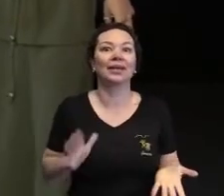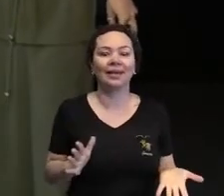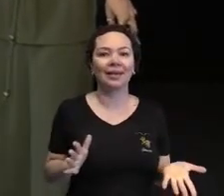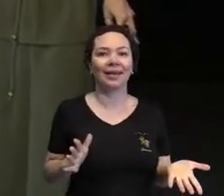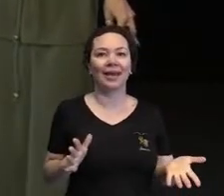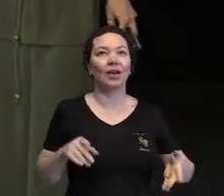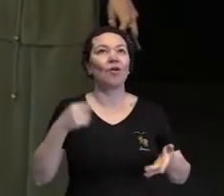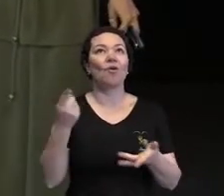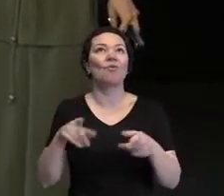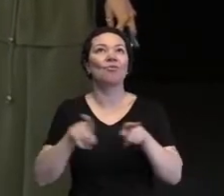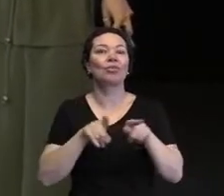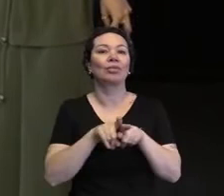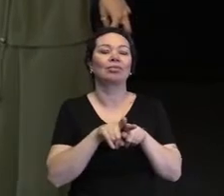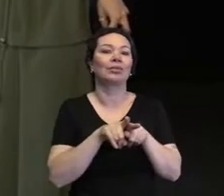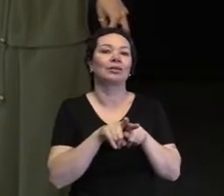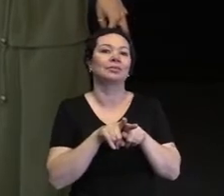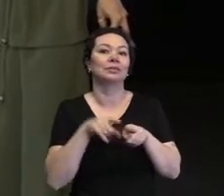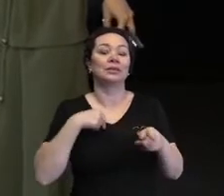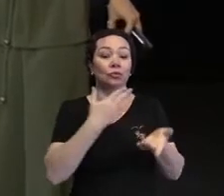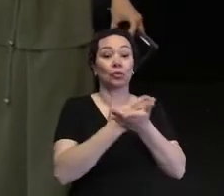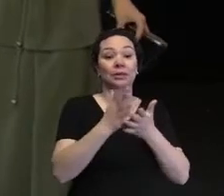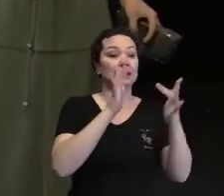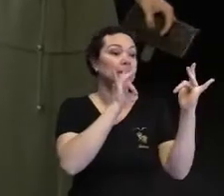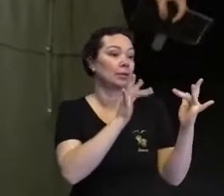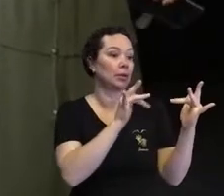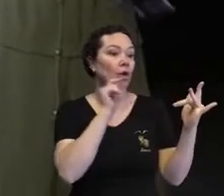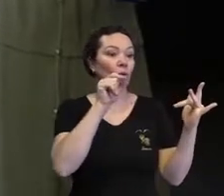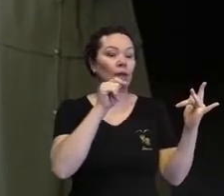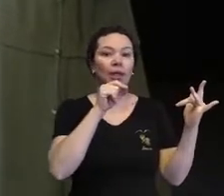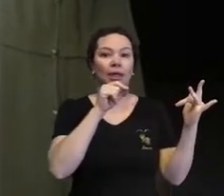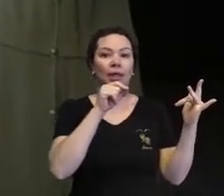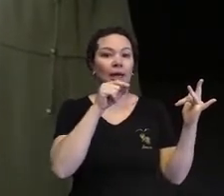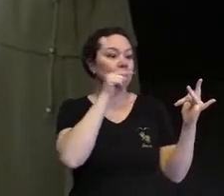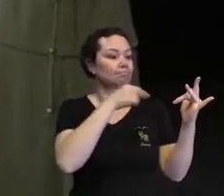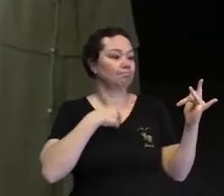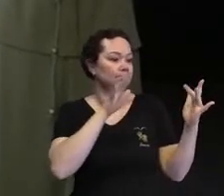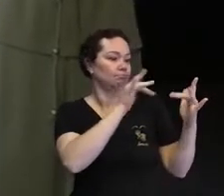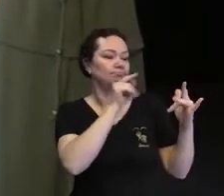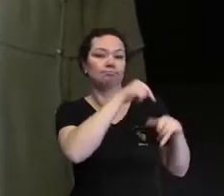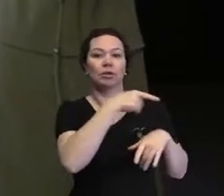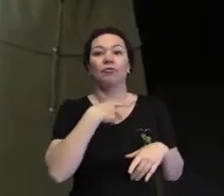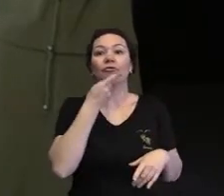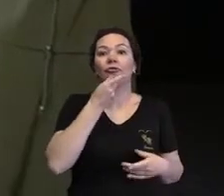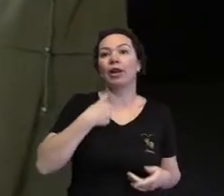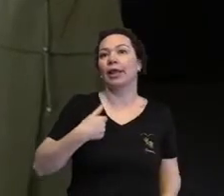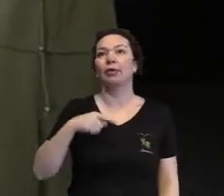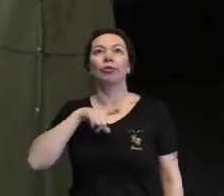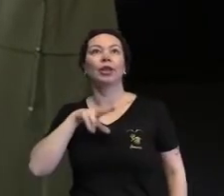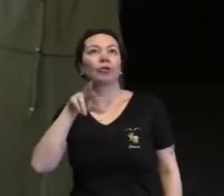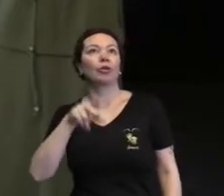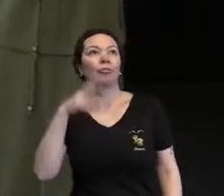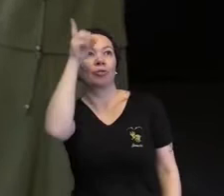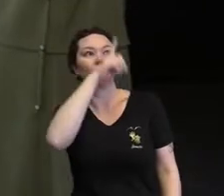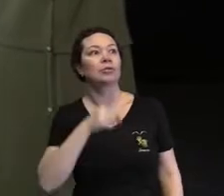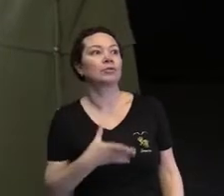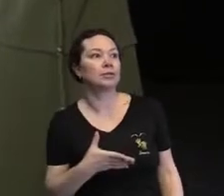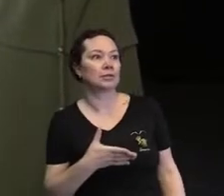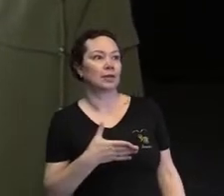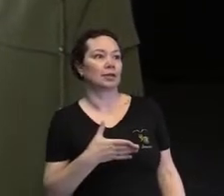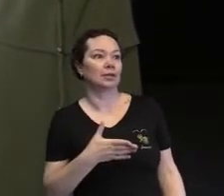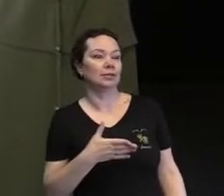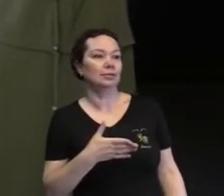Ou, se não, eu vou começar a namorar. O que meu parceiro, minha parceira vão pensar quando eu falar que eu tenho um irmão com alguma necessidade